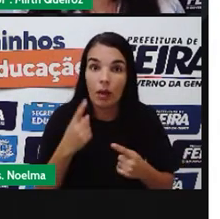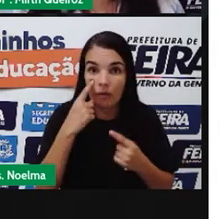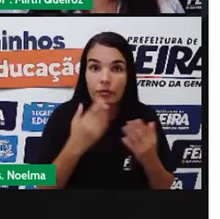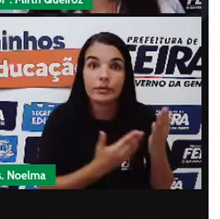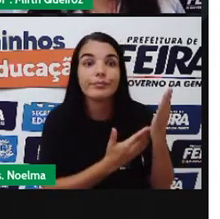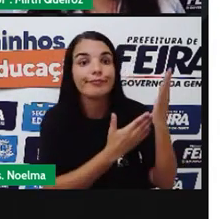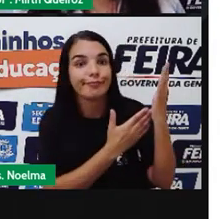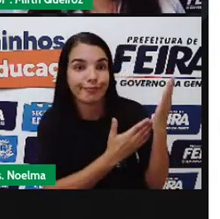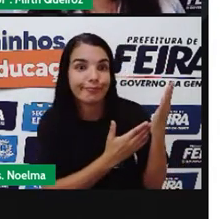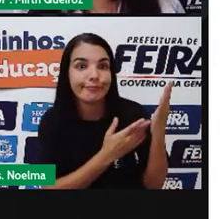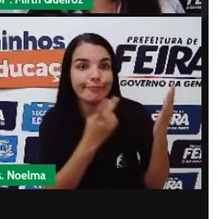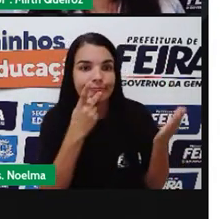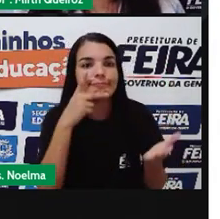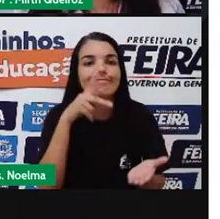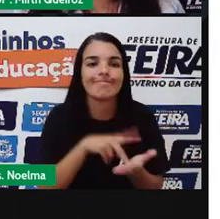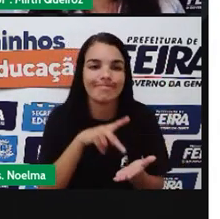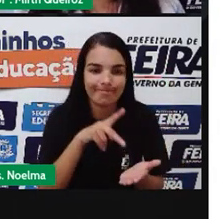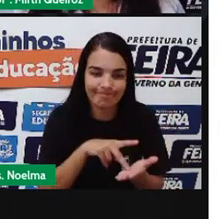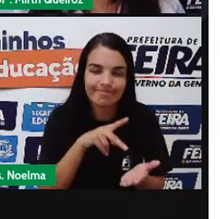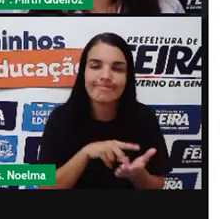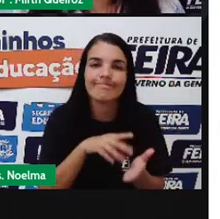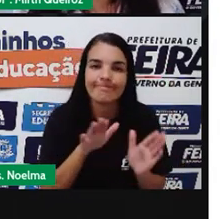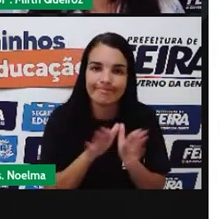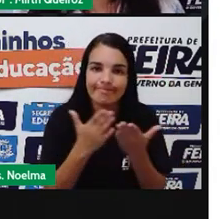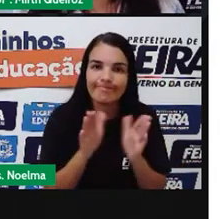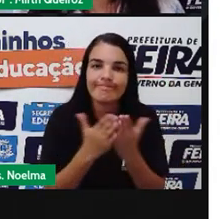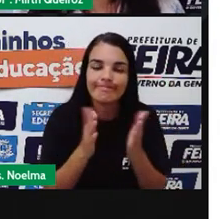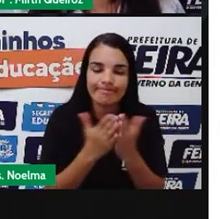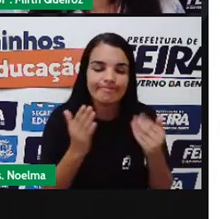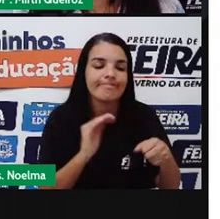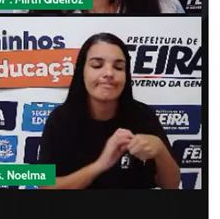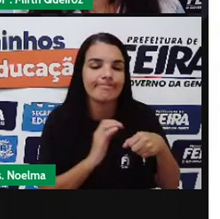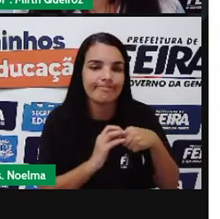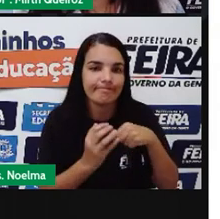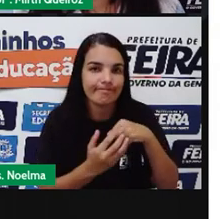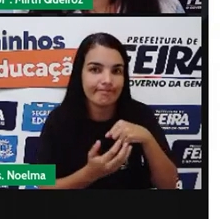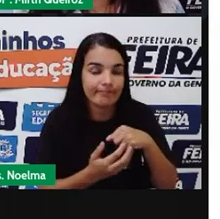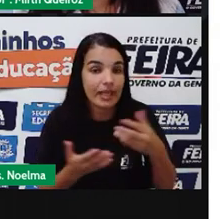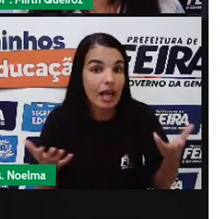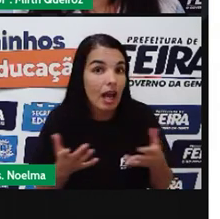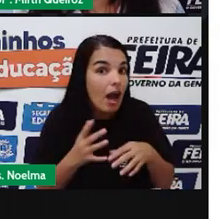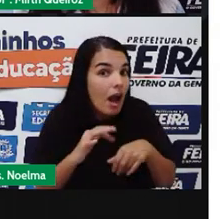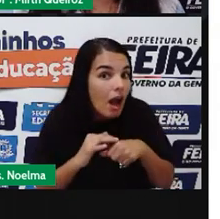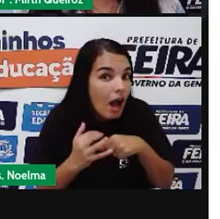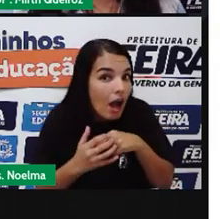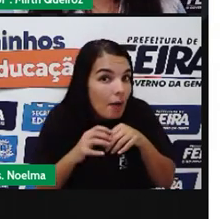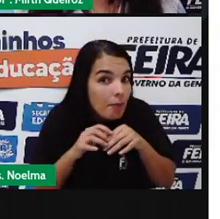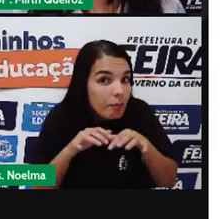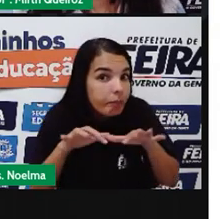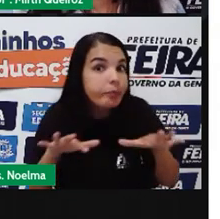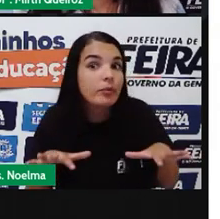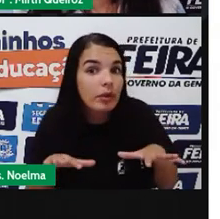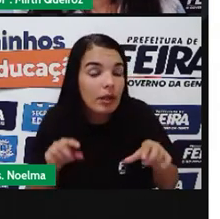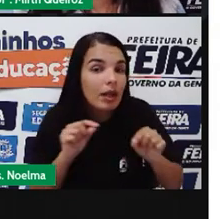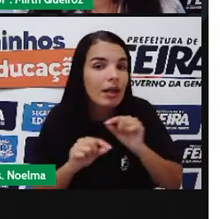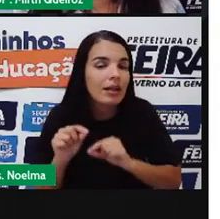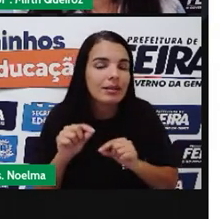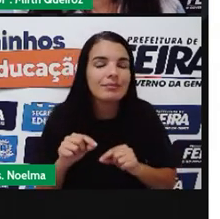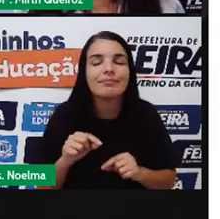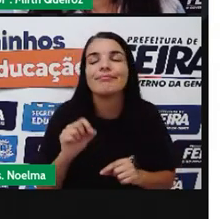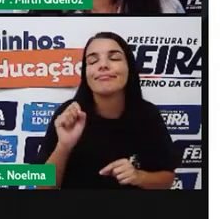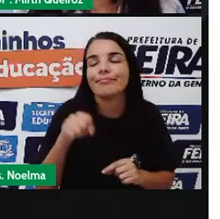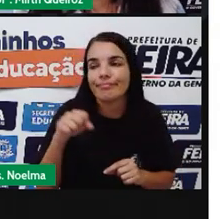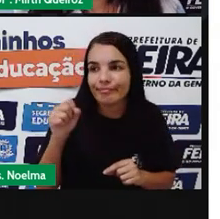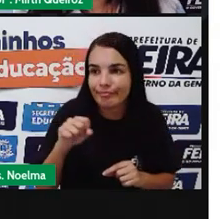realidade Das favelas Onde falta Água E nesse período De pandemia Então Foi uma situação